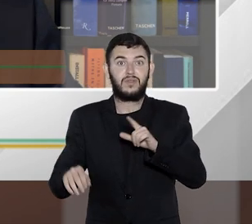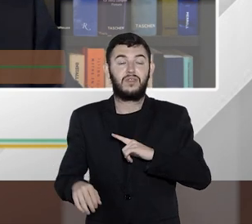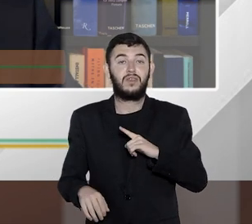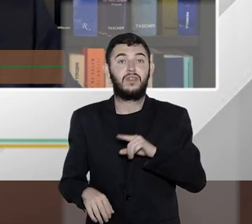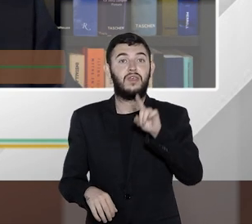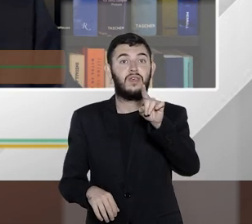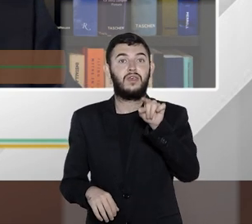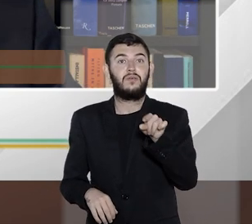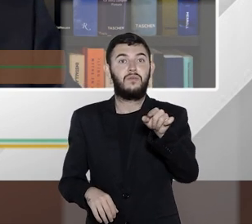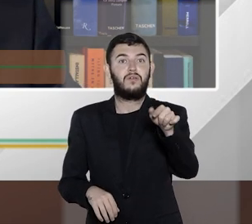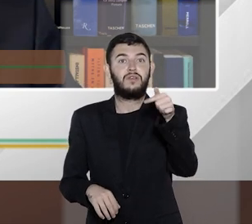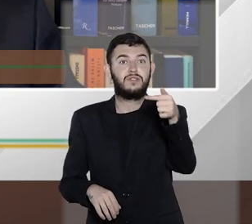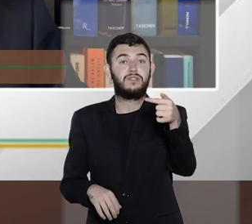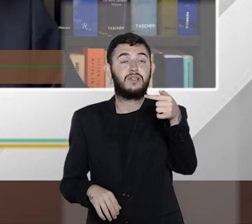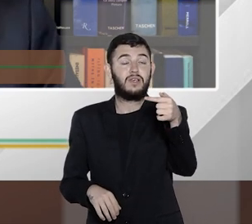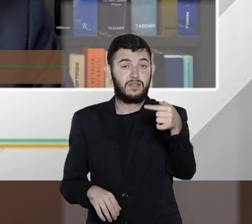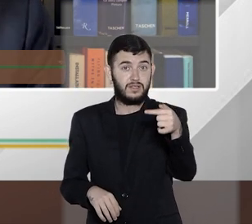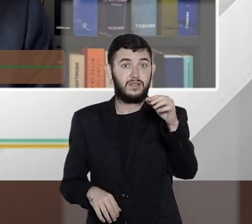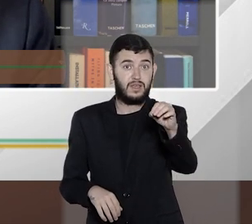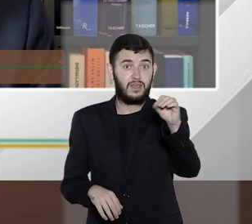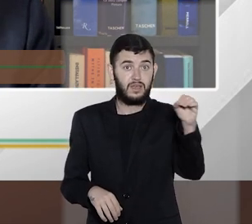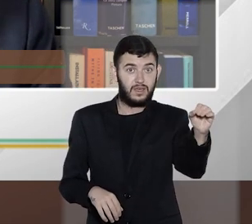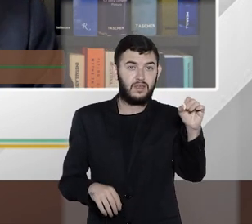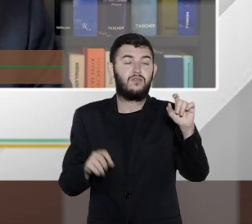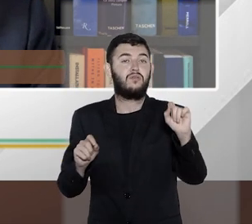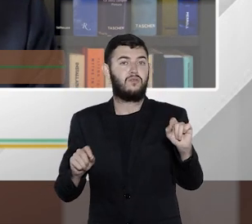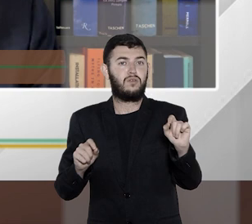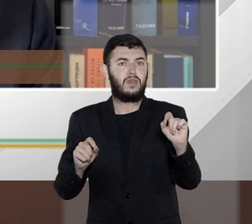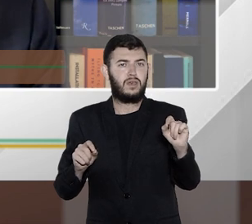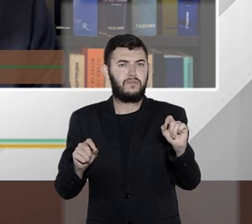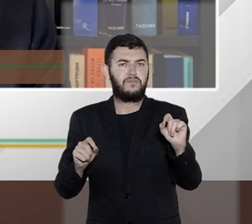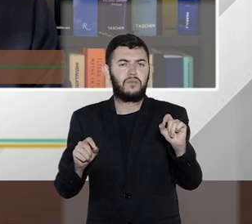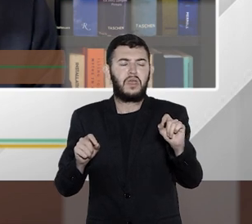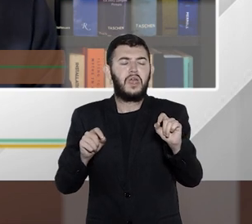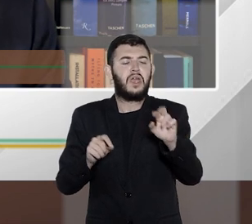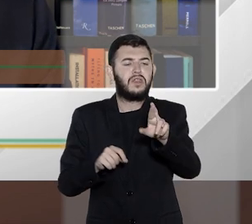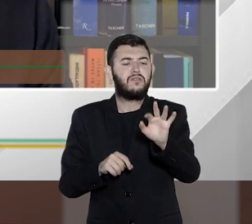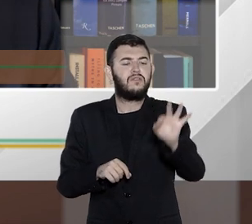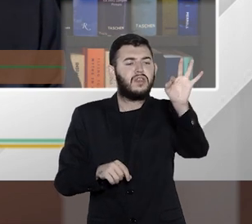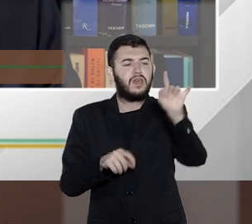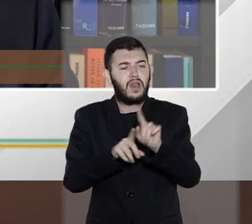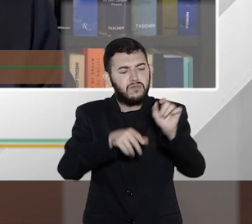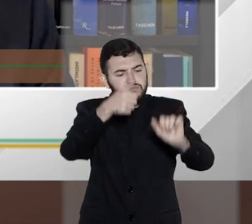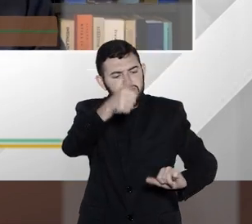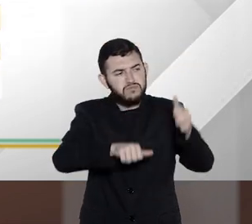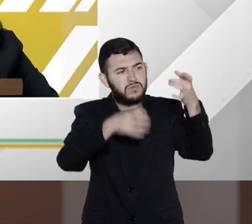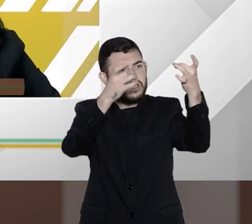pontos de análise que a Receita Federal faz em relação aos dados das pessoas físicas e pessoas jurídicas.